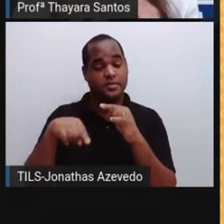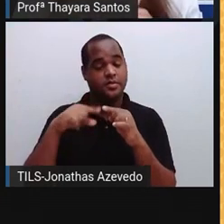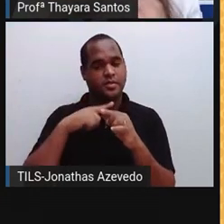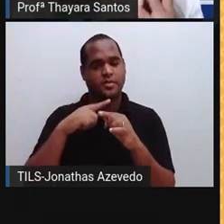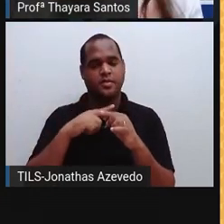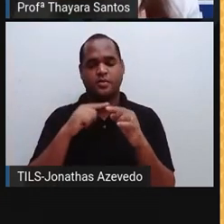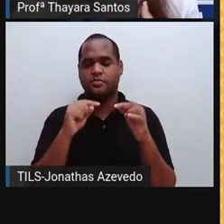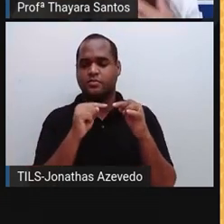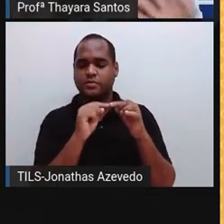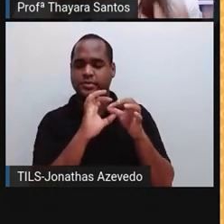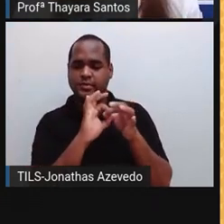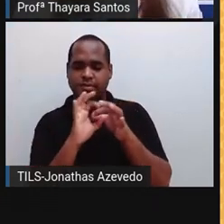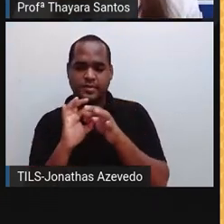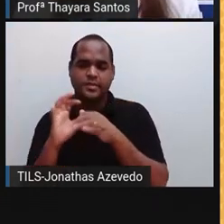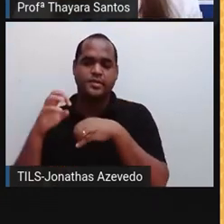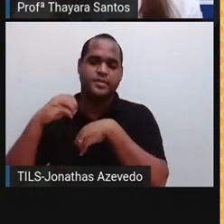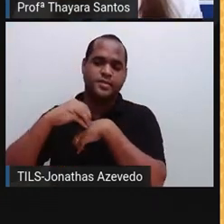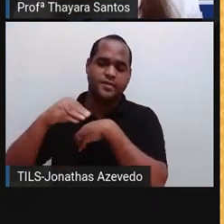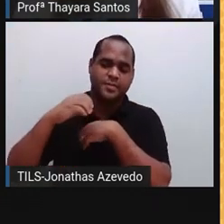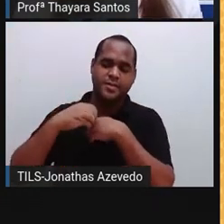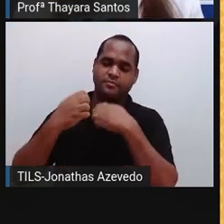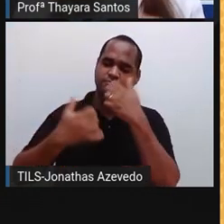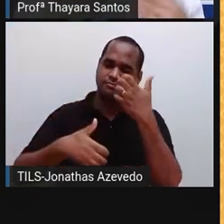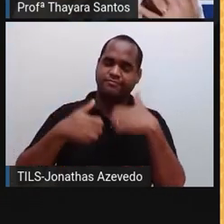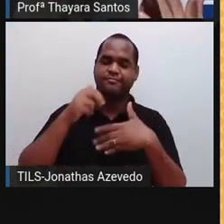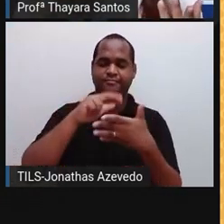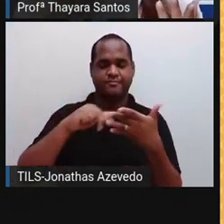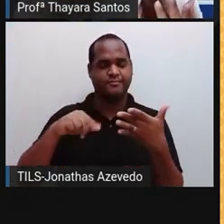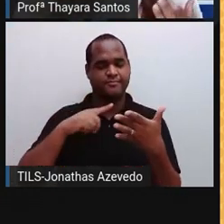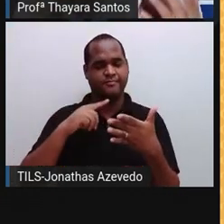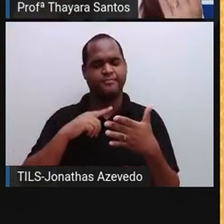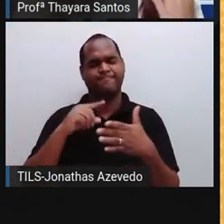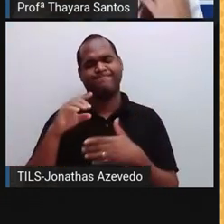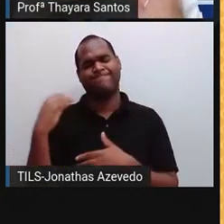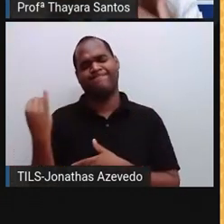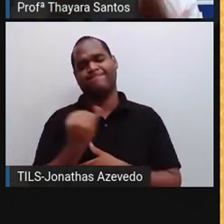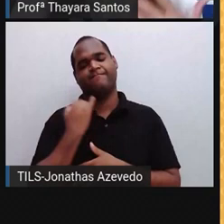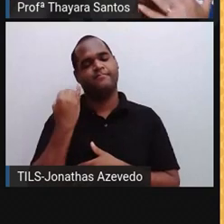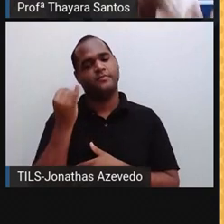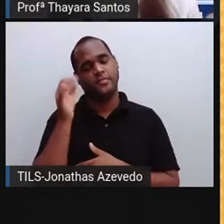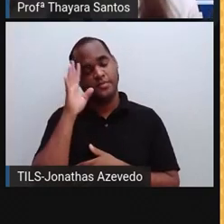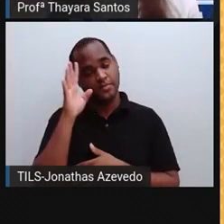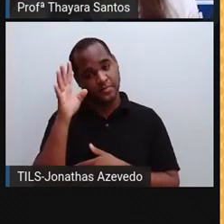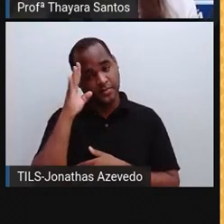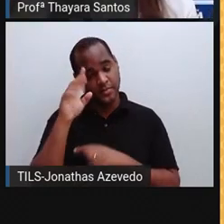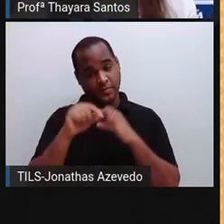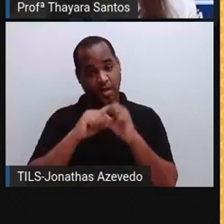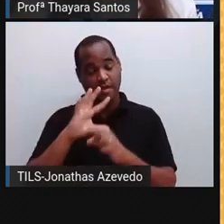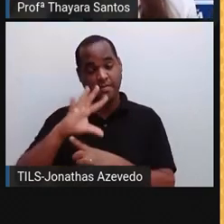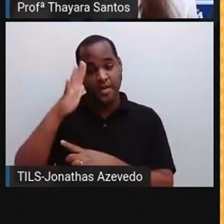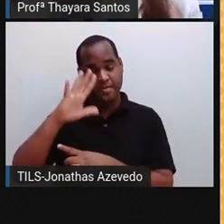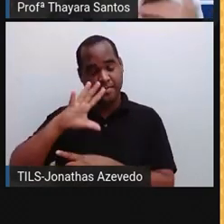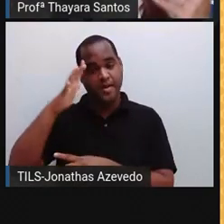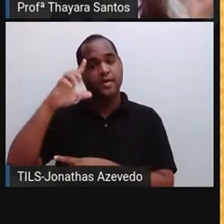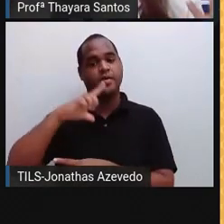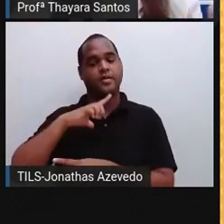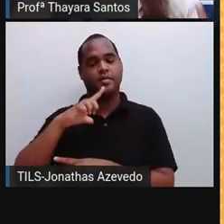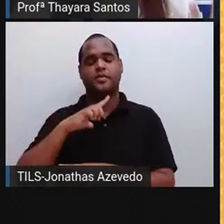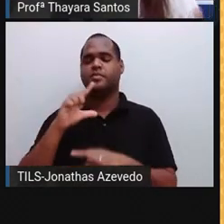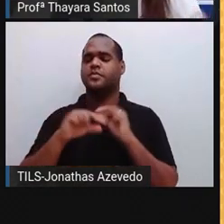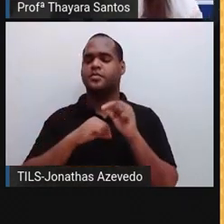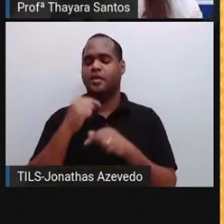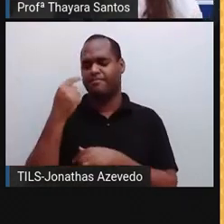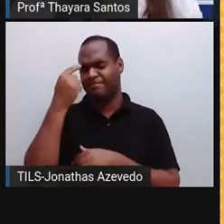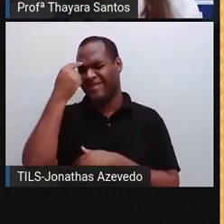Dessa passagem da informação entre os neurônios. E o incrível é a gente imaginar que isso está acontecendo o tempo inteiro dentro da gente e a gente